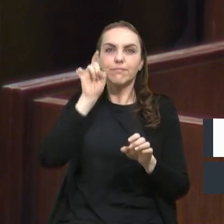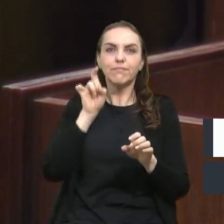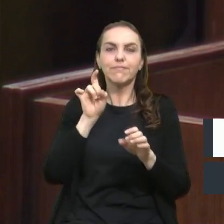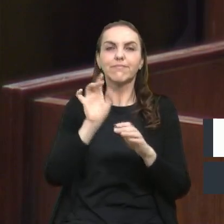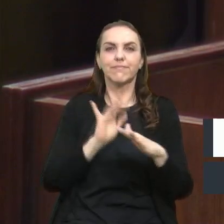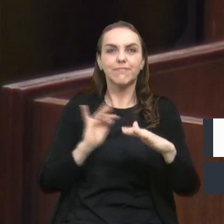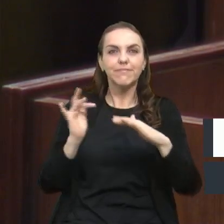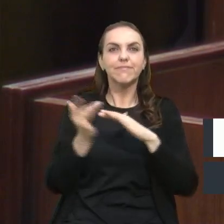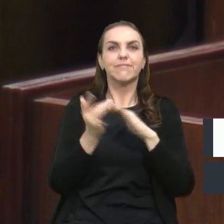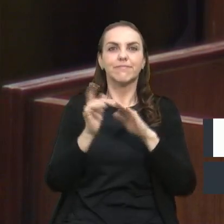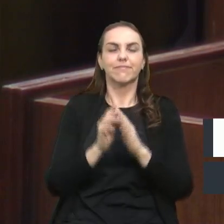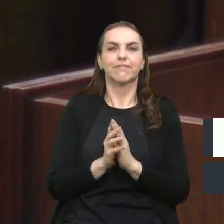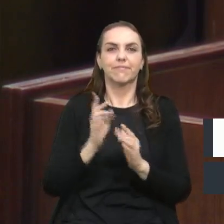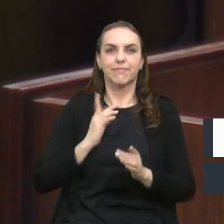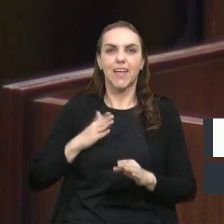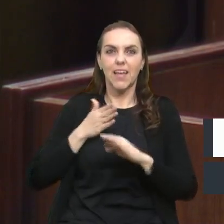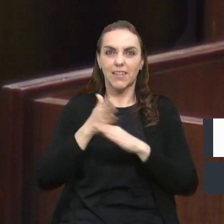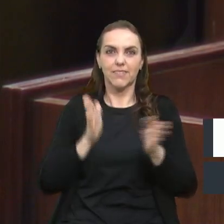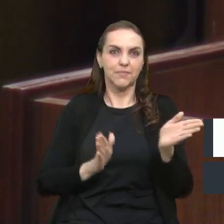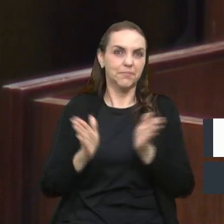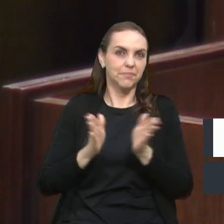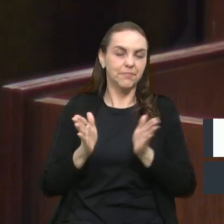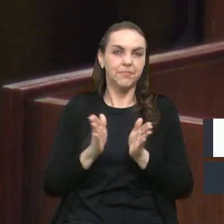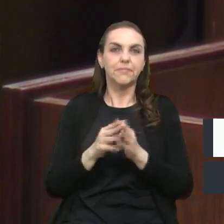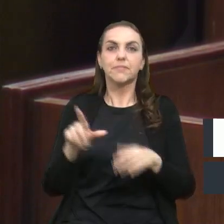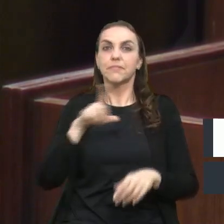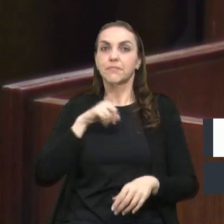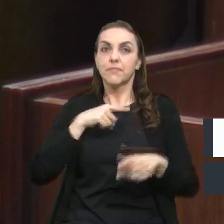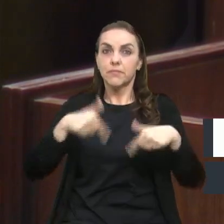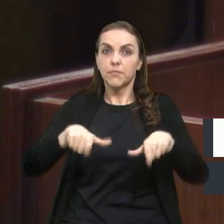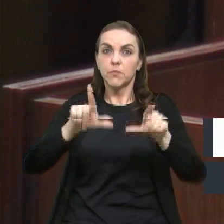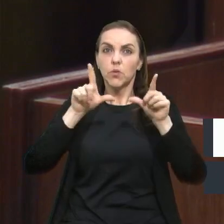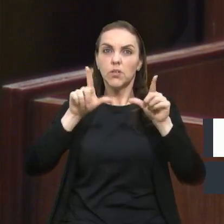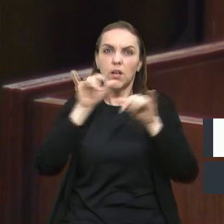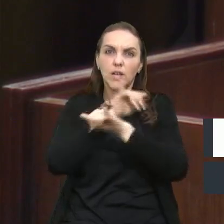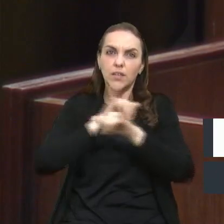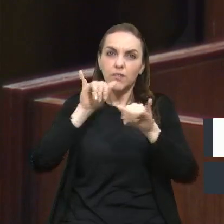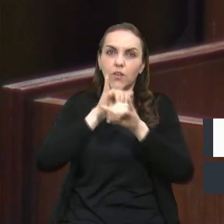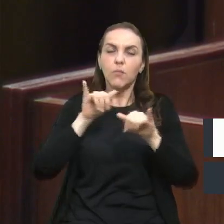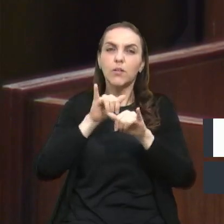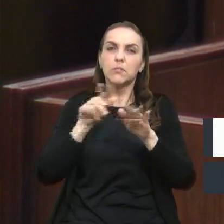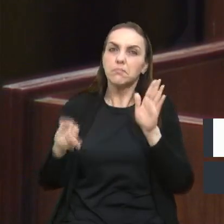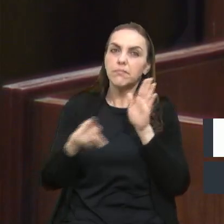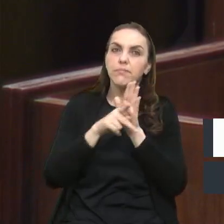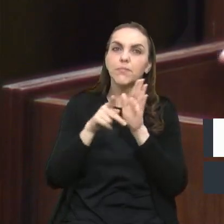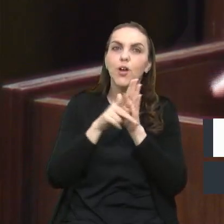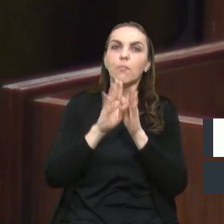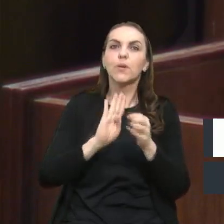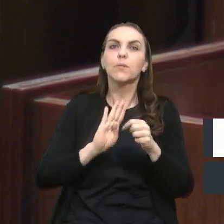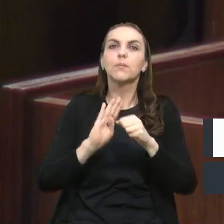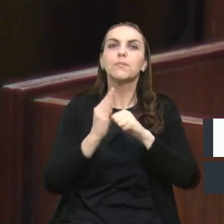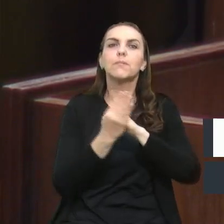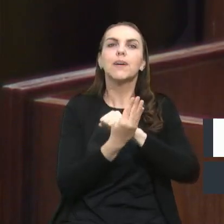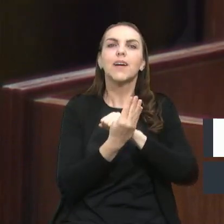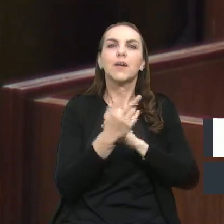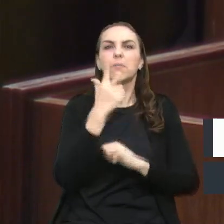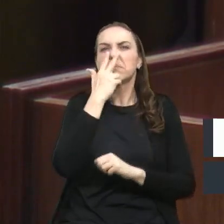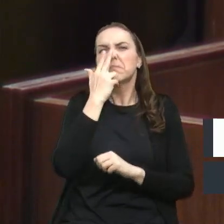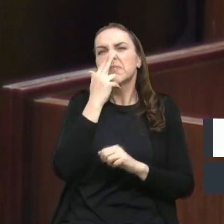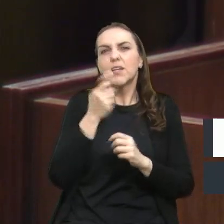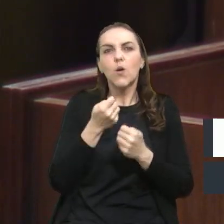Teremos, neste portal, as informações pertinentes ao bairro, como se fosse um jornal online.